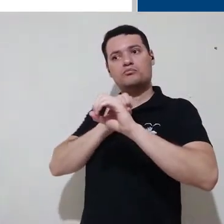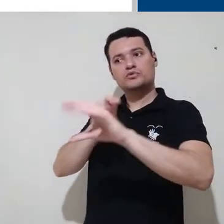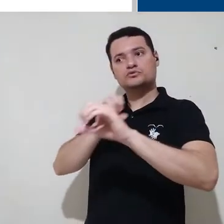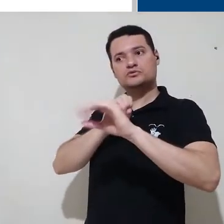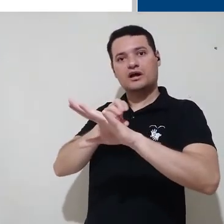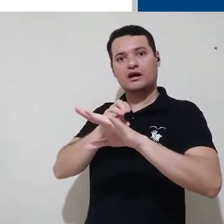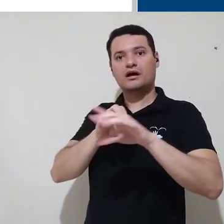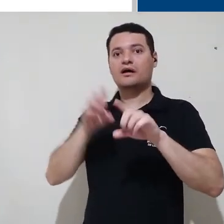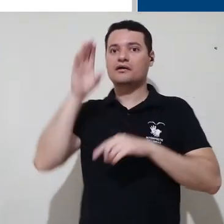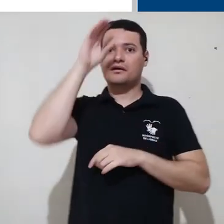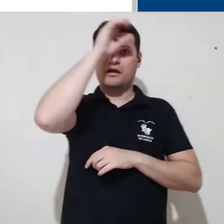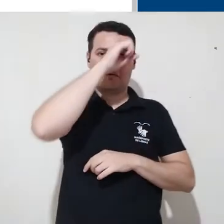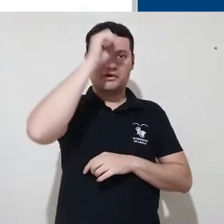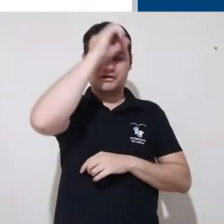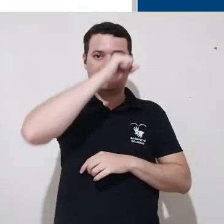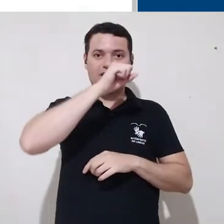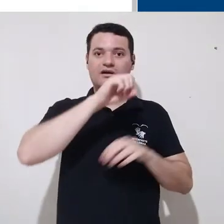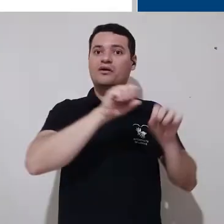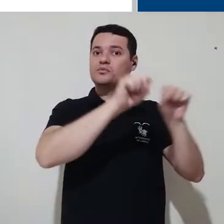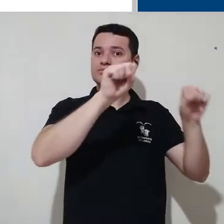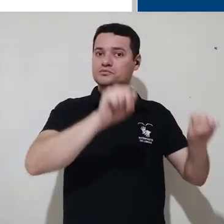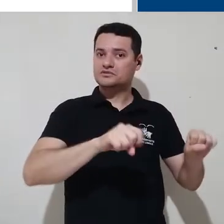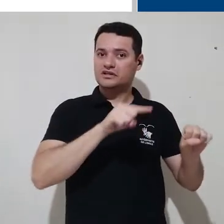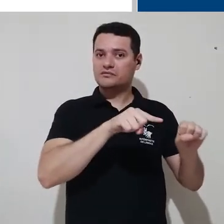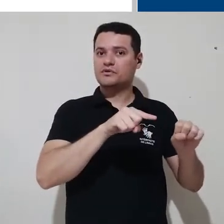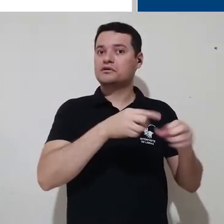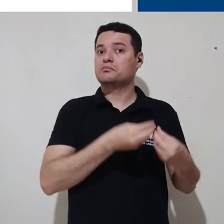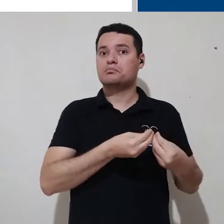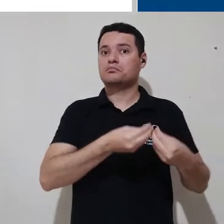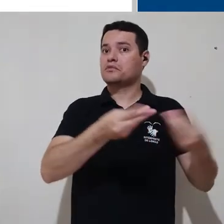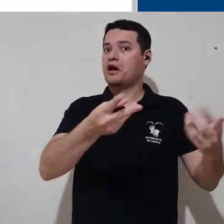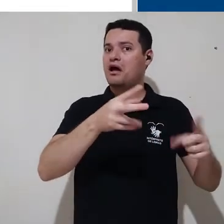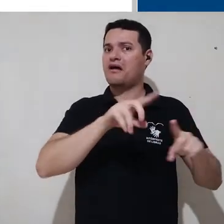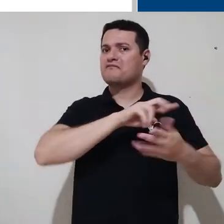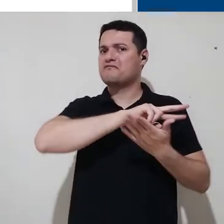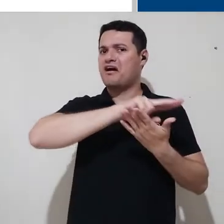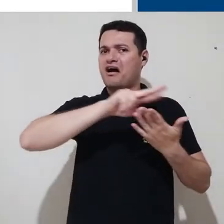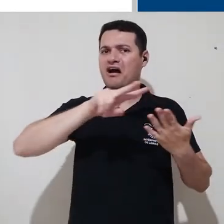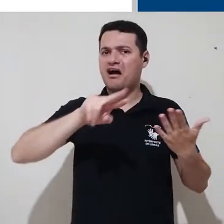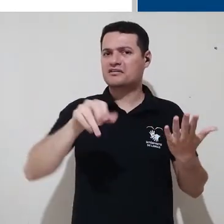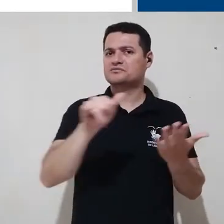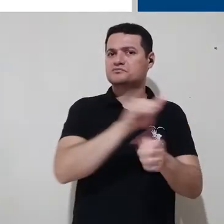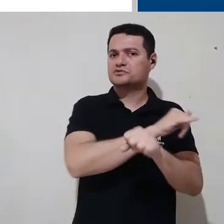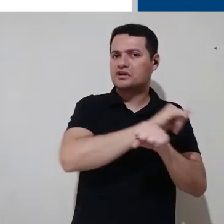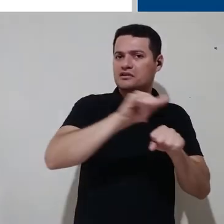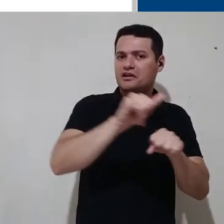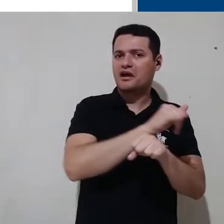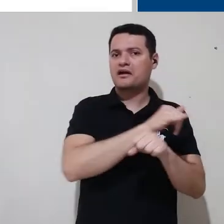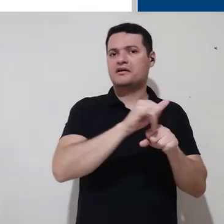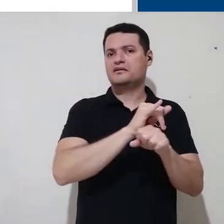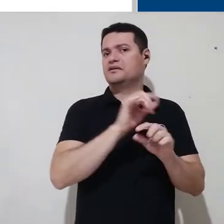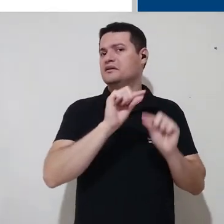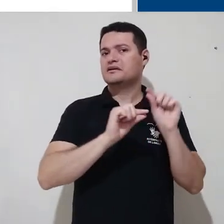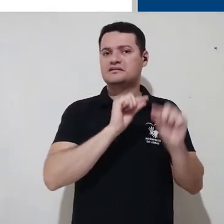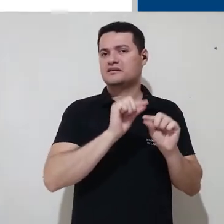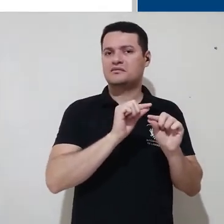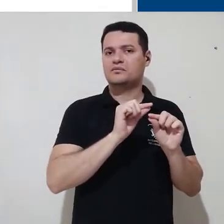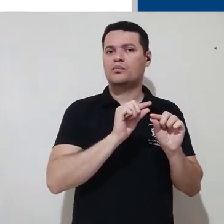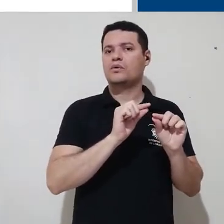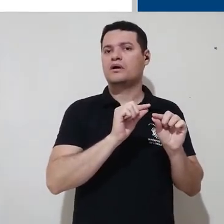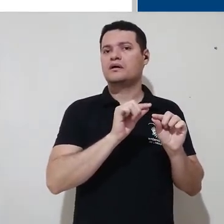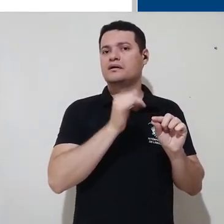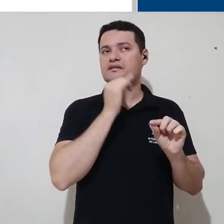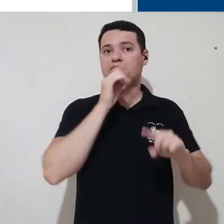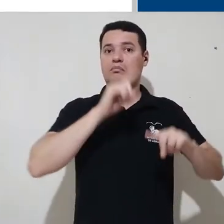e as tarefas de aprender. É um sistema que vai oferecer ferramentas para os usuários, como a possibilidade de